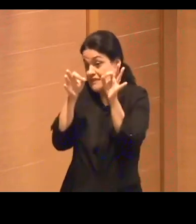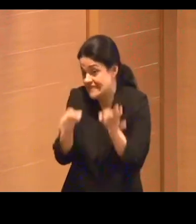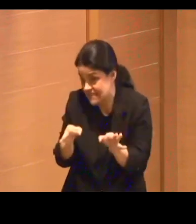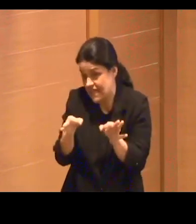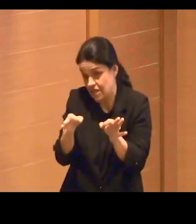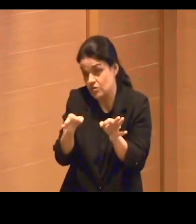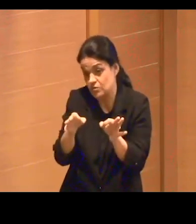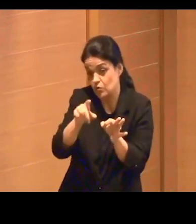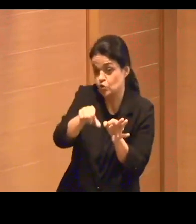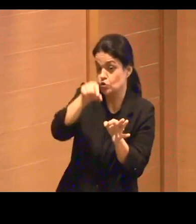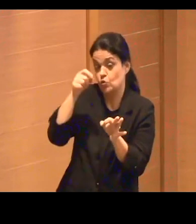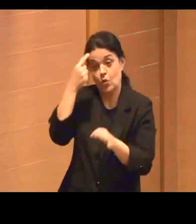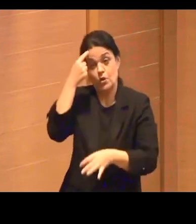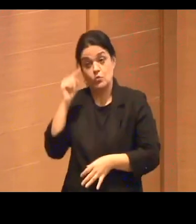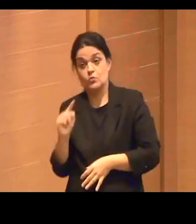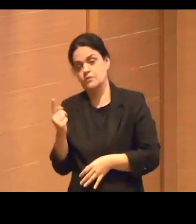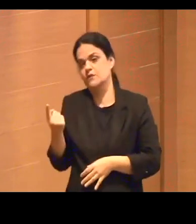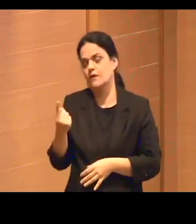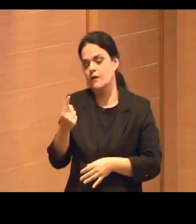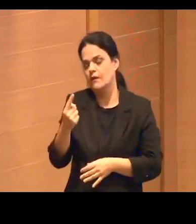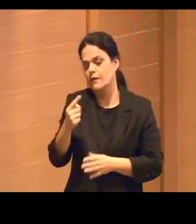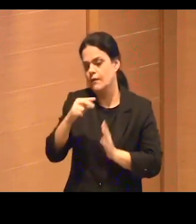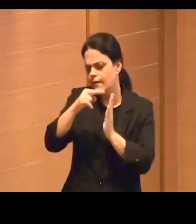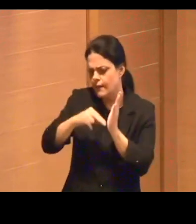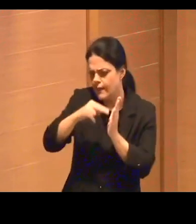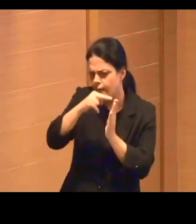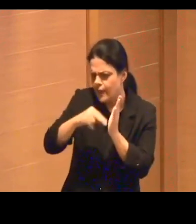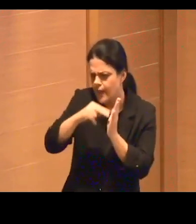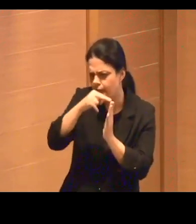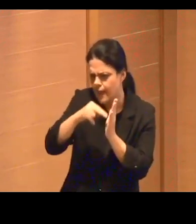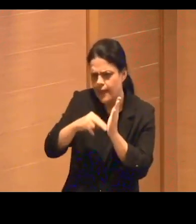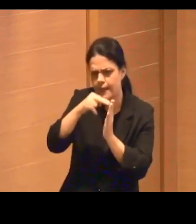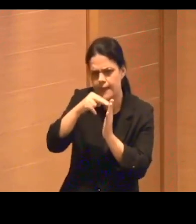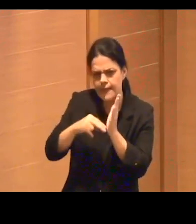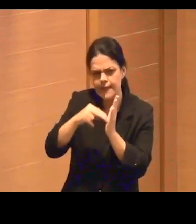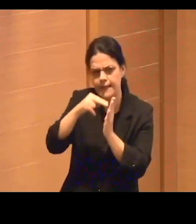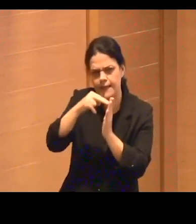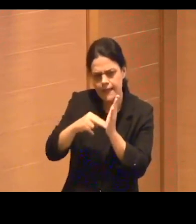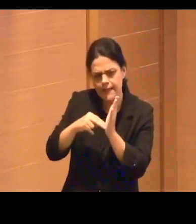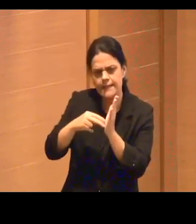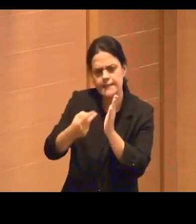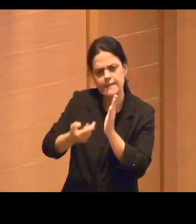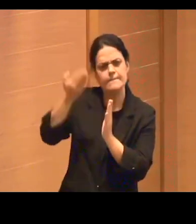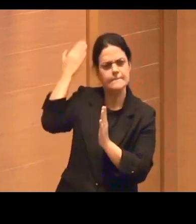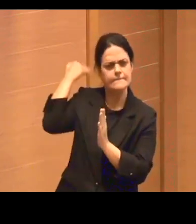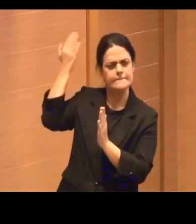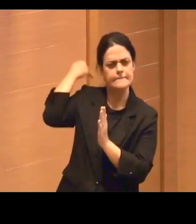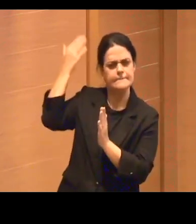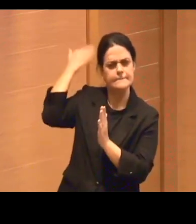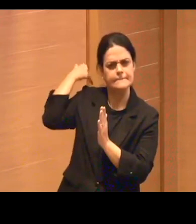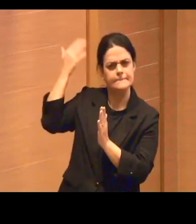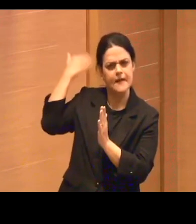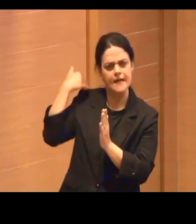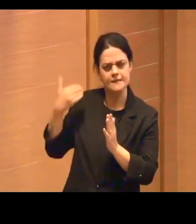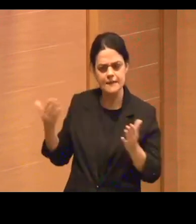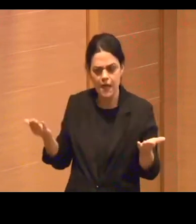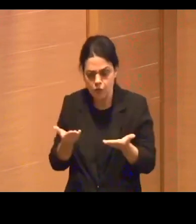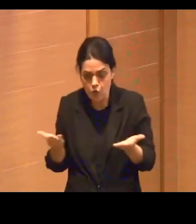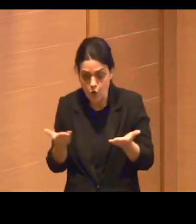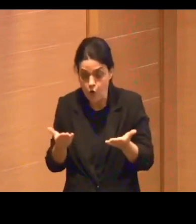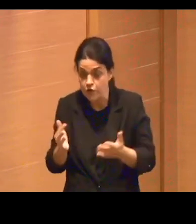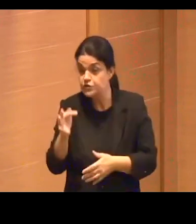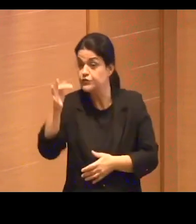escolha, em uma leitura um pouco mais ampla desse passado, desse presente, desse futuro,